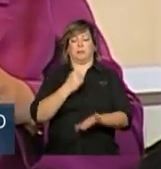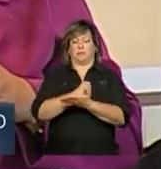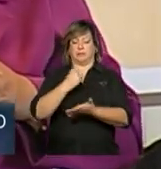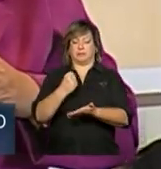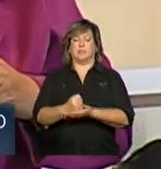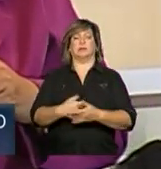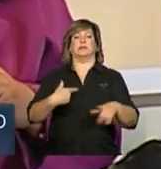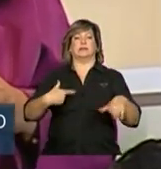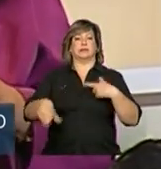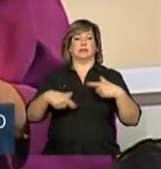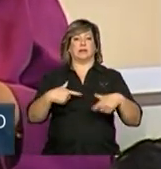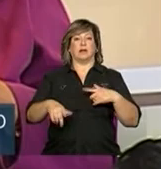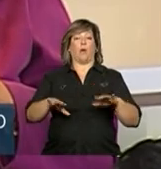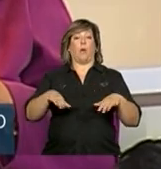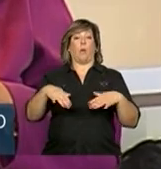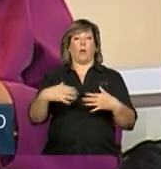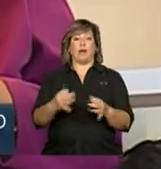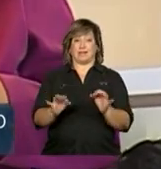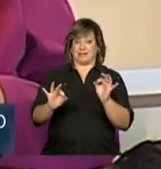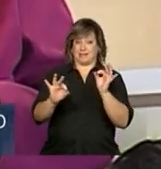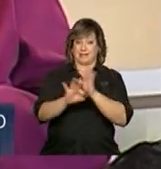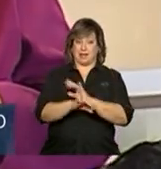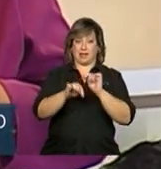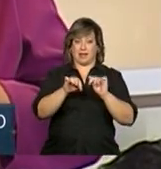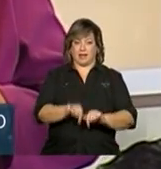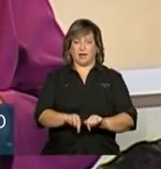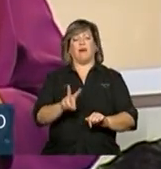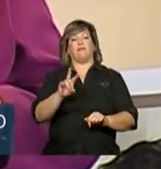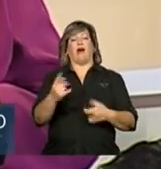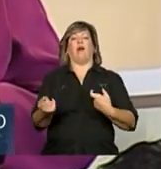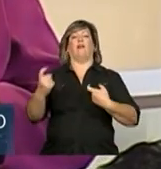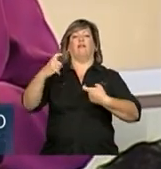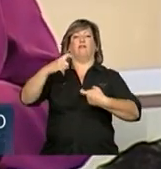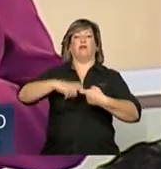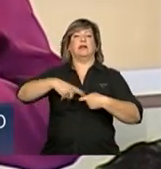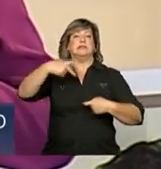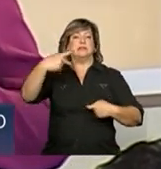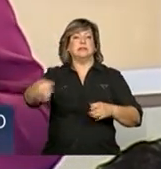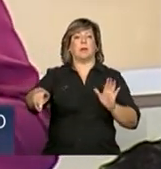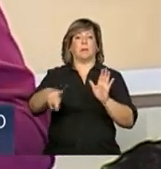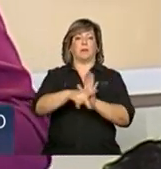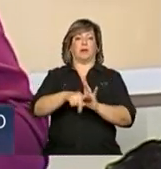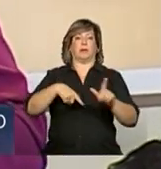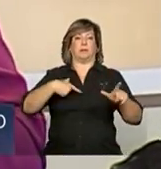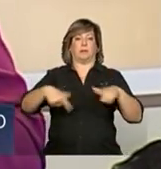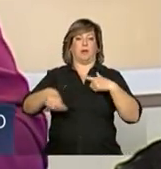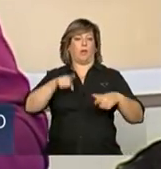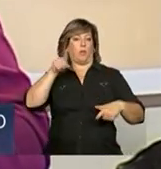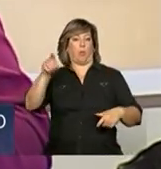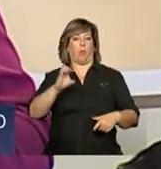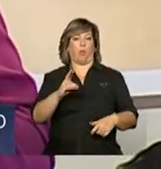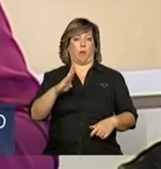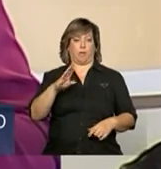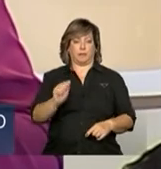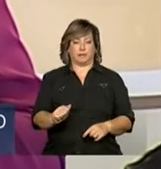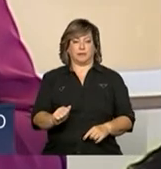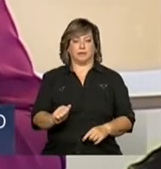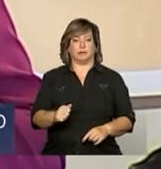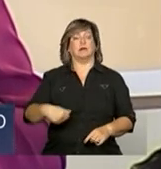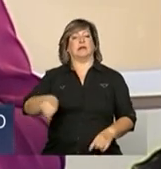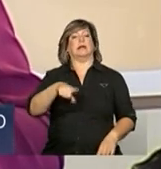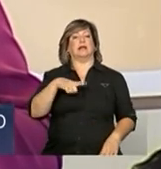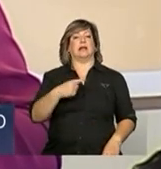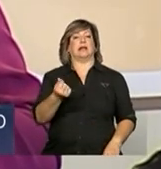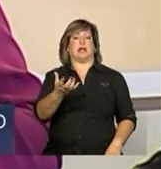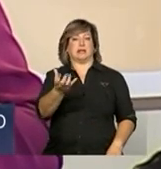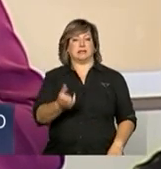e quando terminem aqui, regresam a seu emprego. nossos médicos recebem o 100% de seu